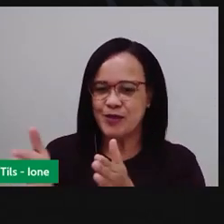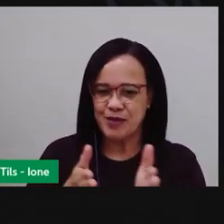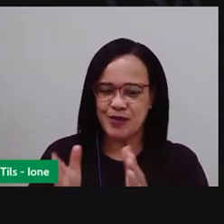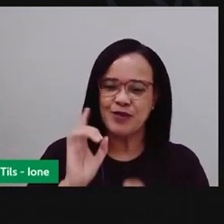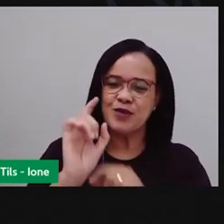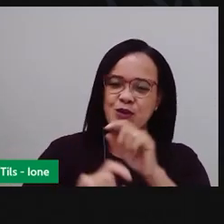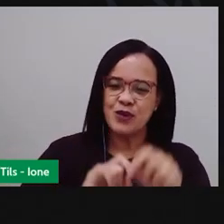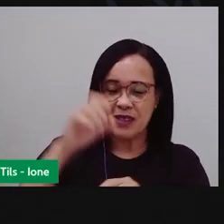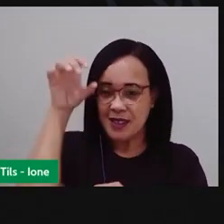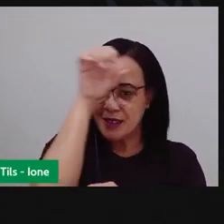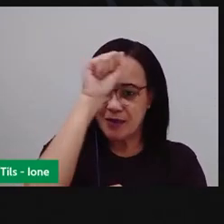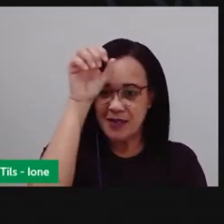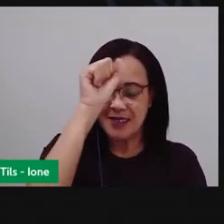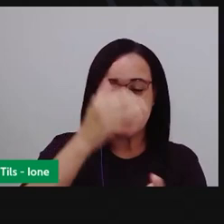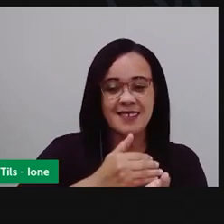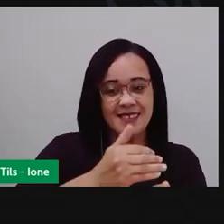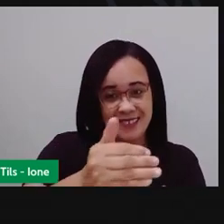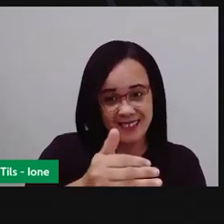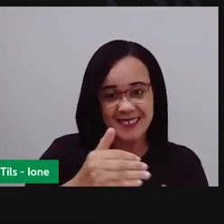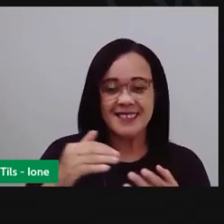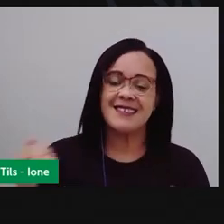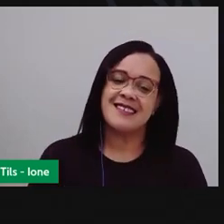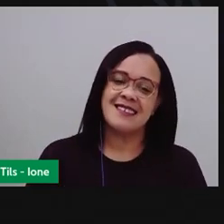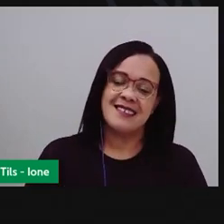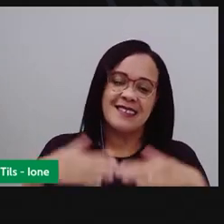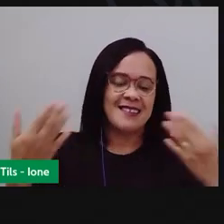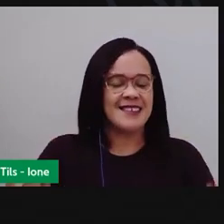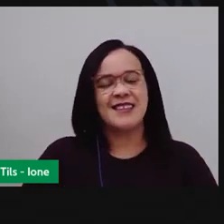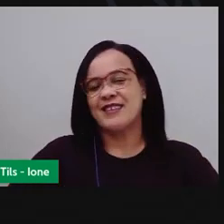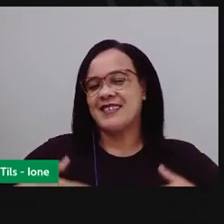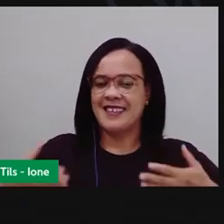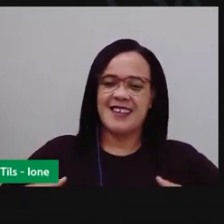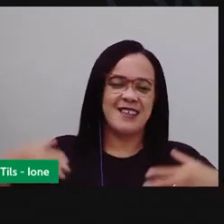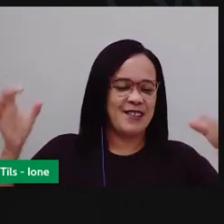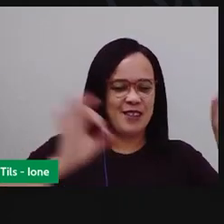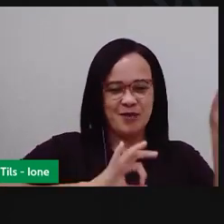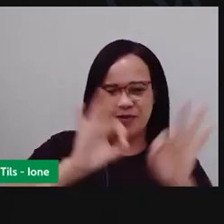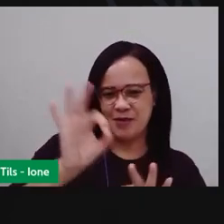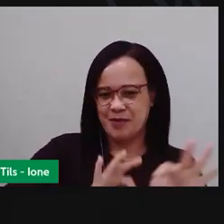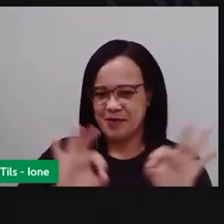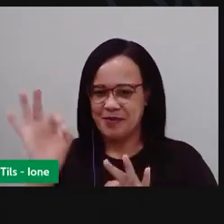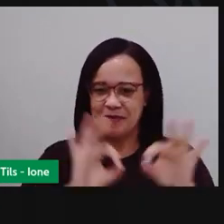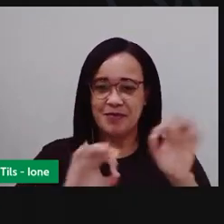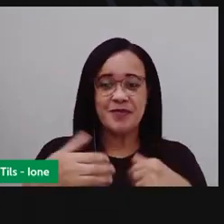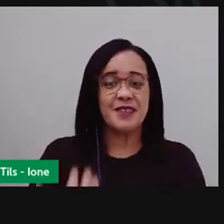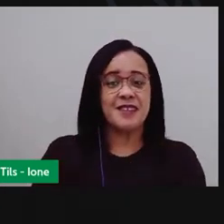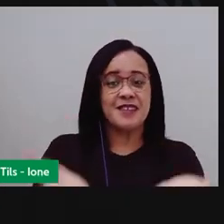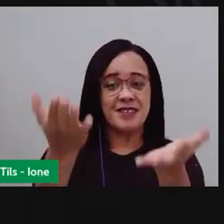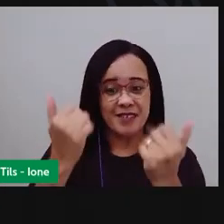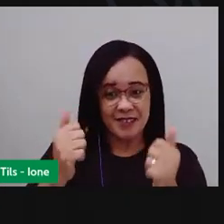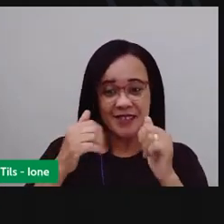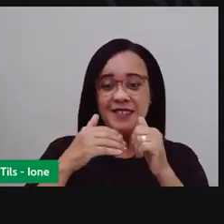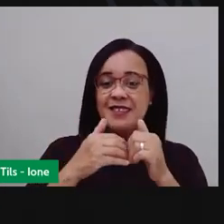aprendizagens. Então, se anime, se prepare, porque a gente já vai começar.